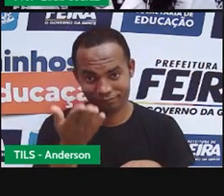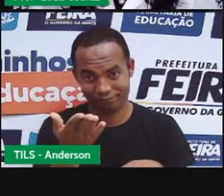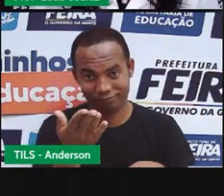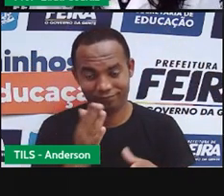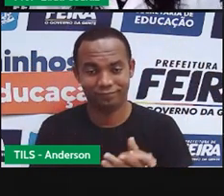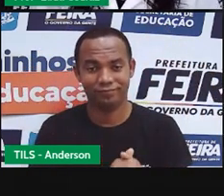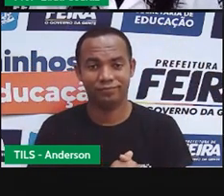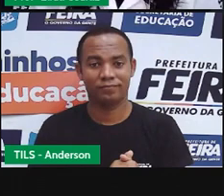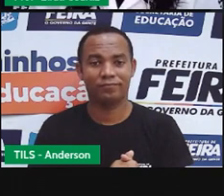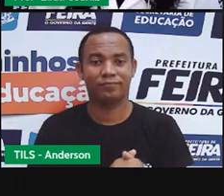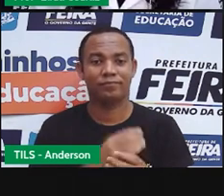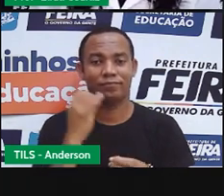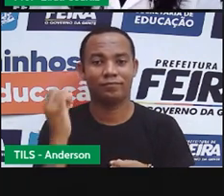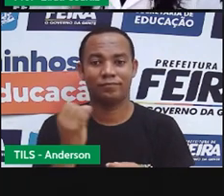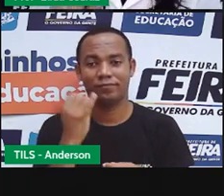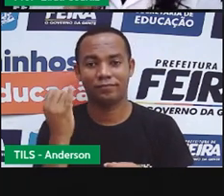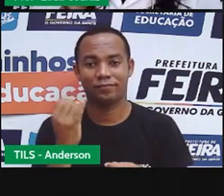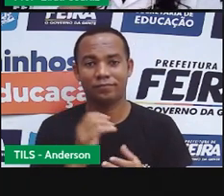importante?